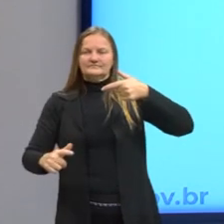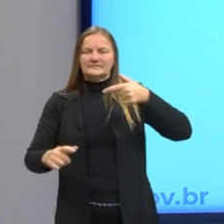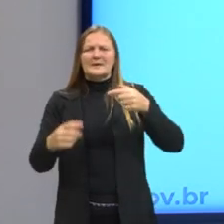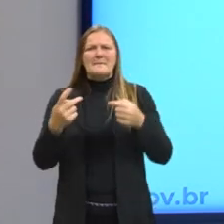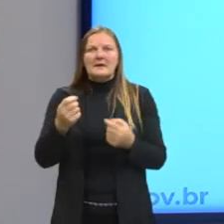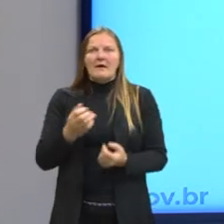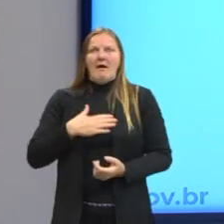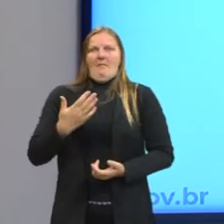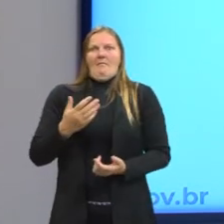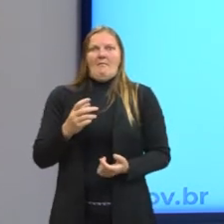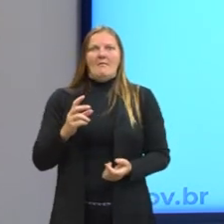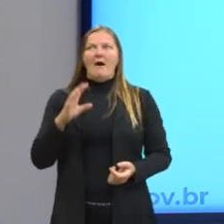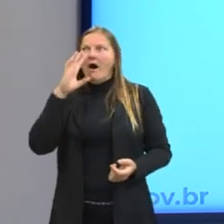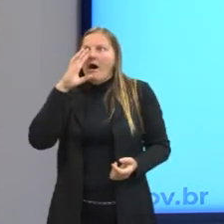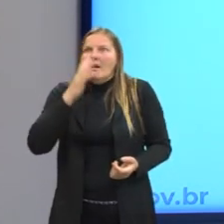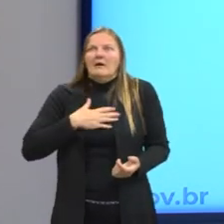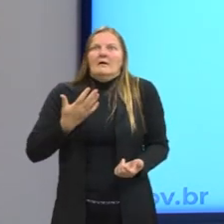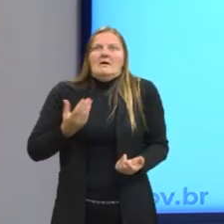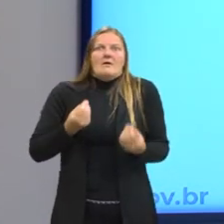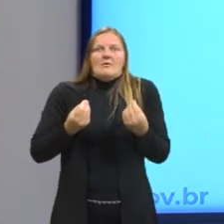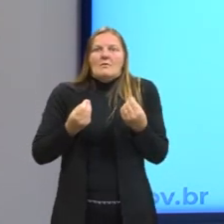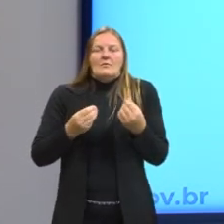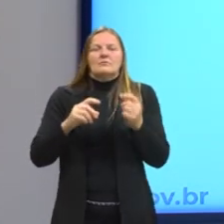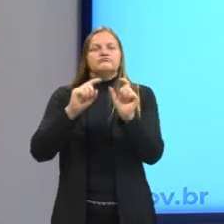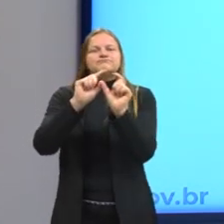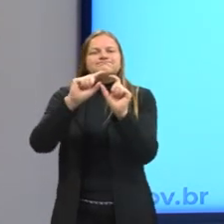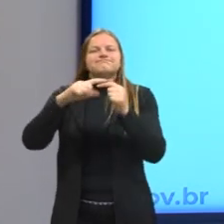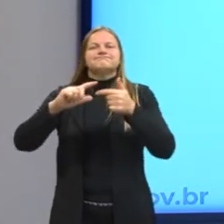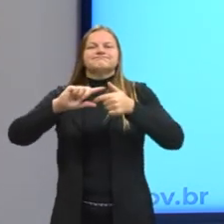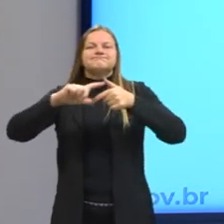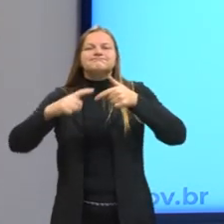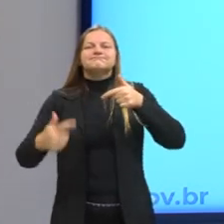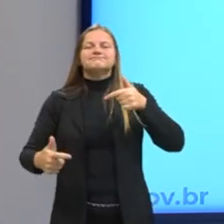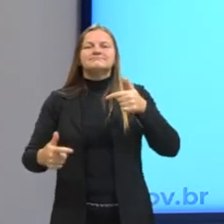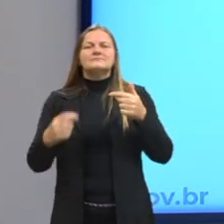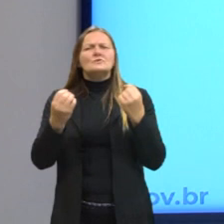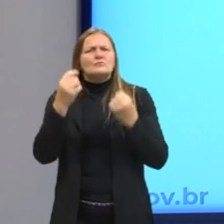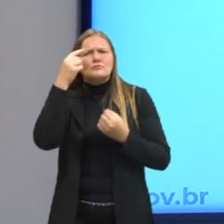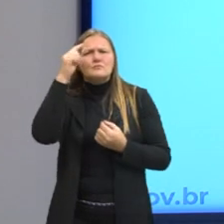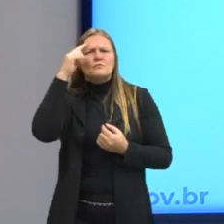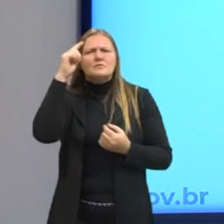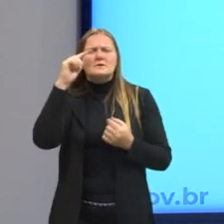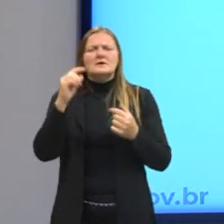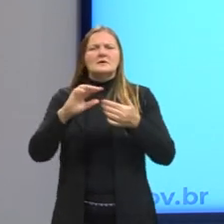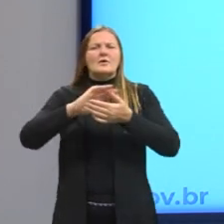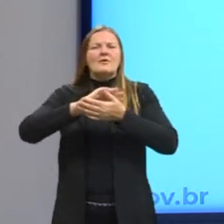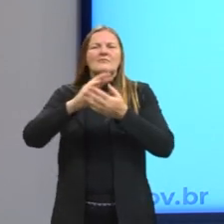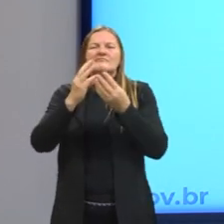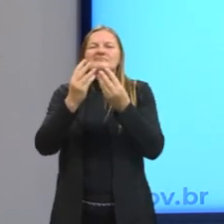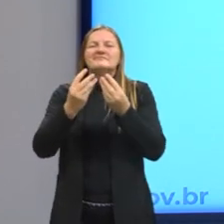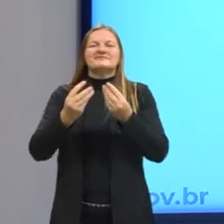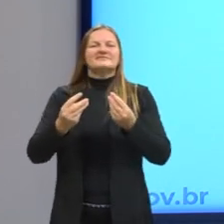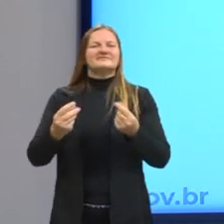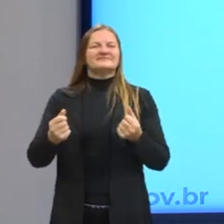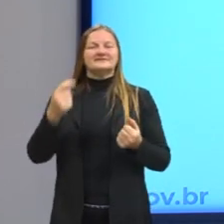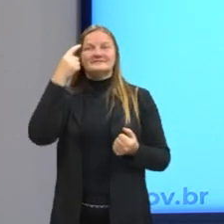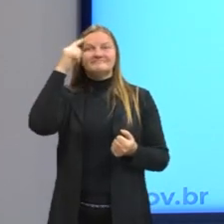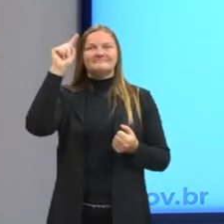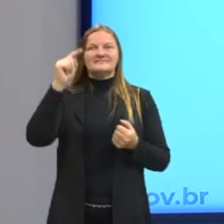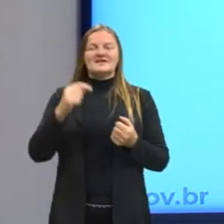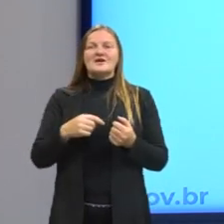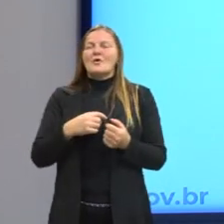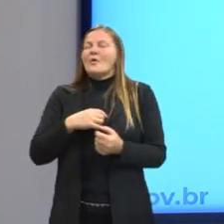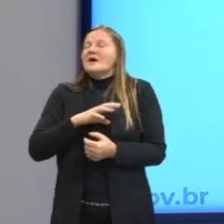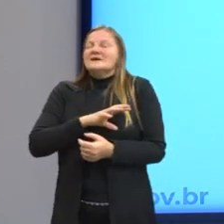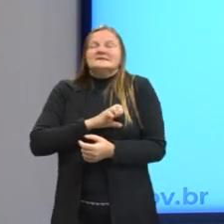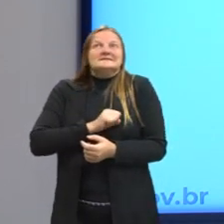absurda no contexto em que é empregado por meio de ideias que se anulam. Estou cego de